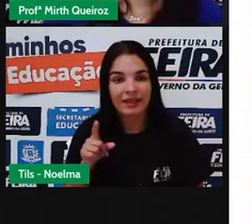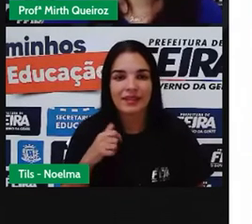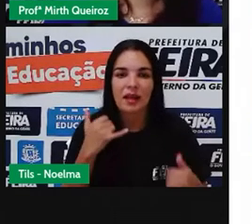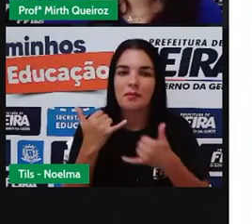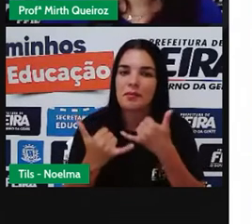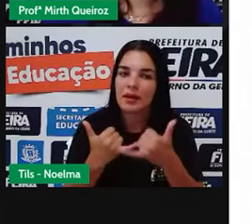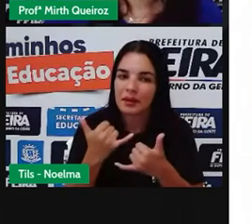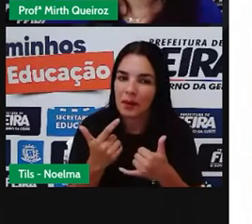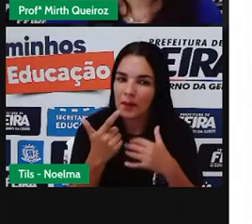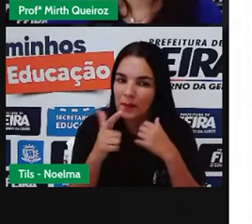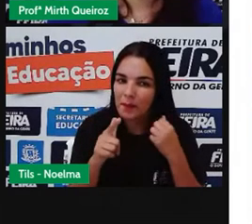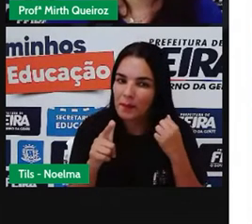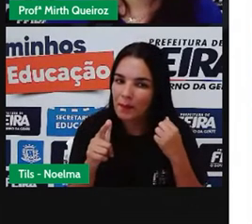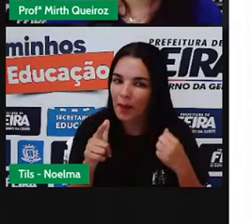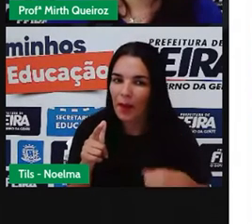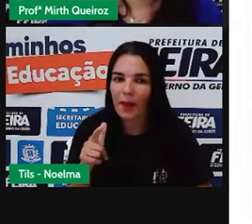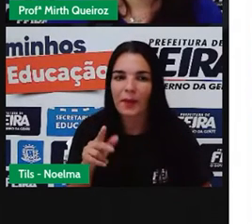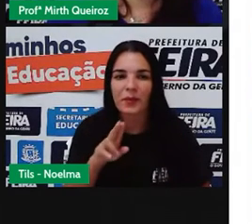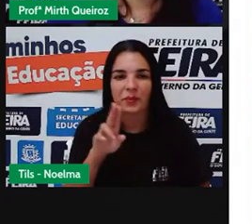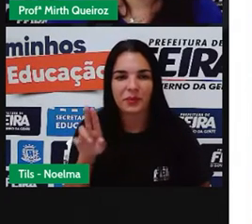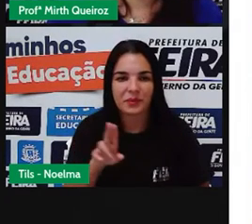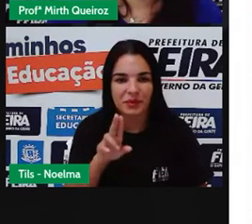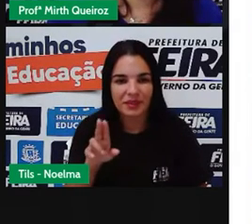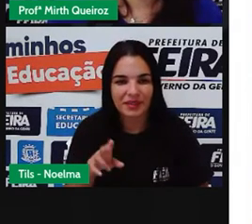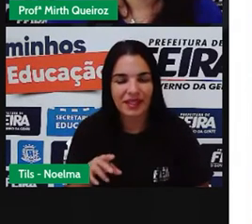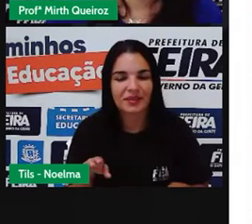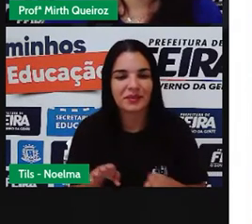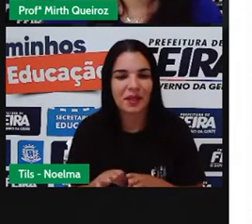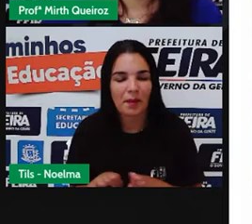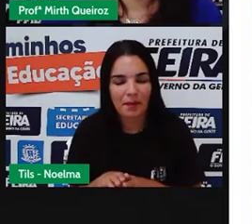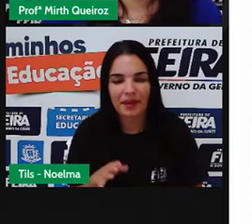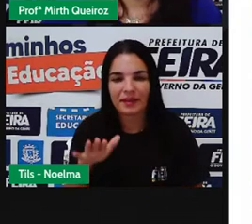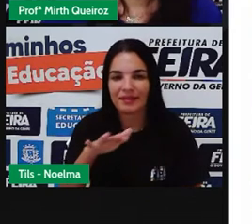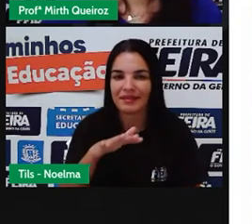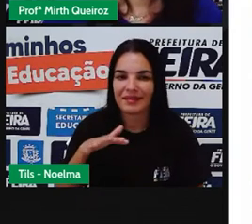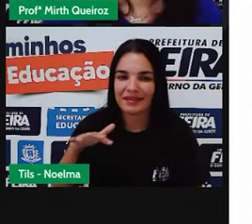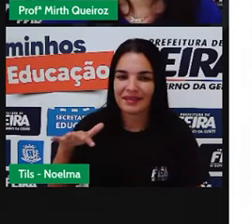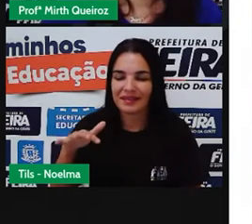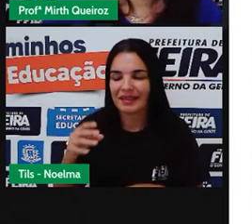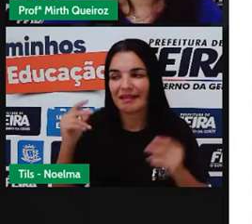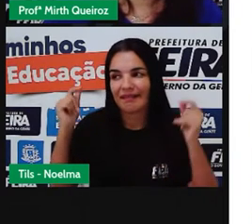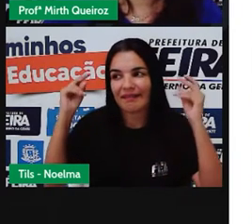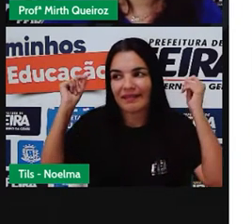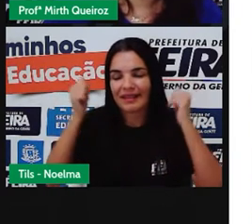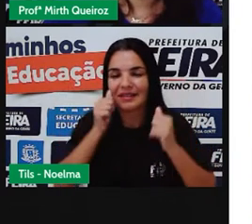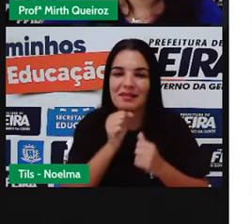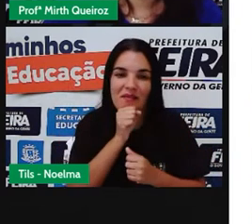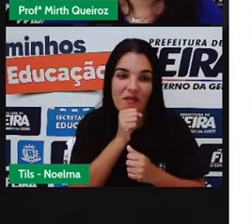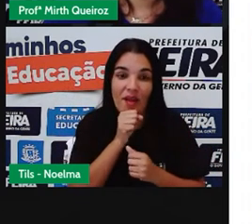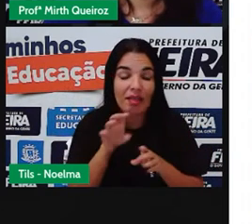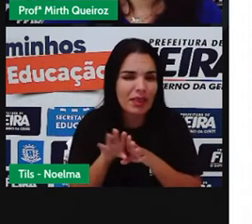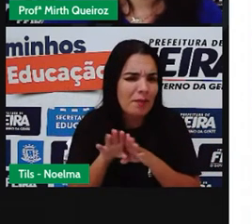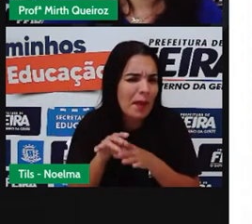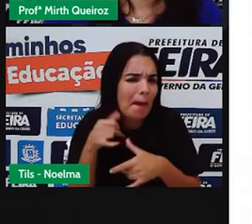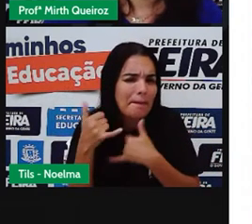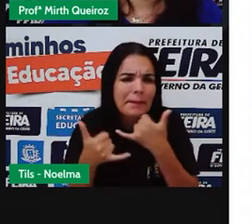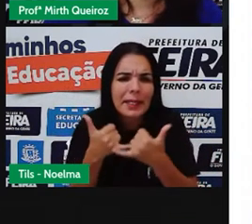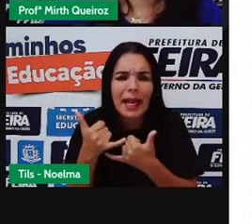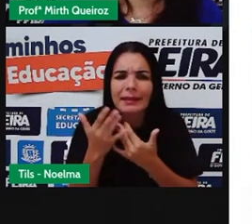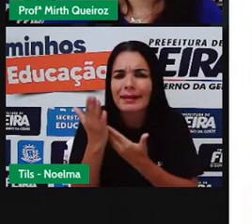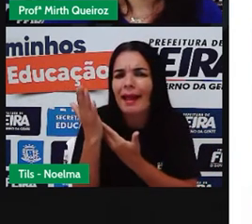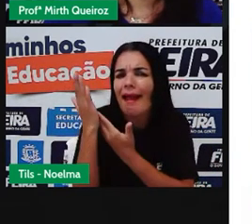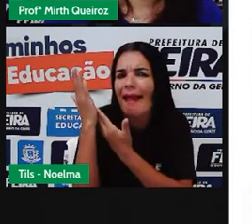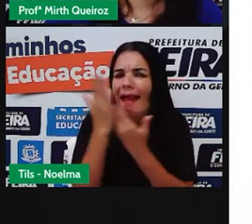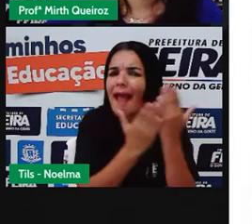Essa aí foi outra brincadeira que foi utilizada também aí na infância dos nossos avós Tem essa brincadeira também que eu brincava muito na minha